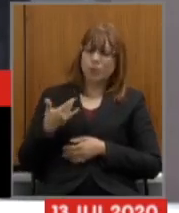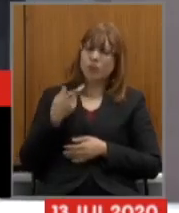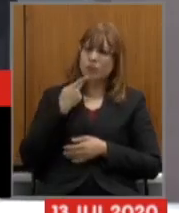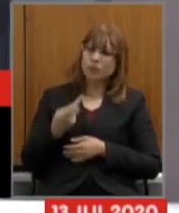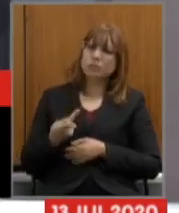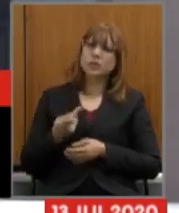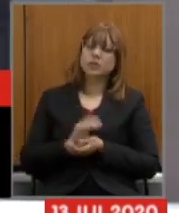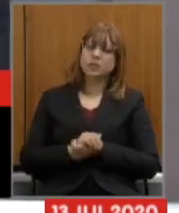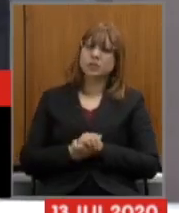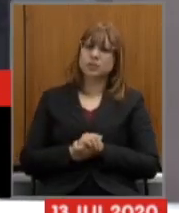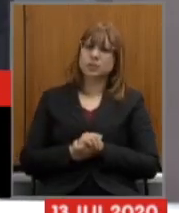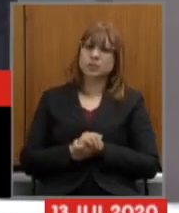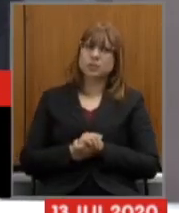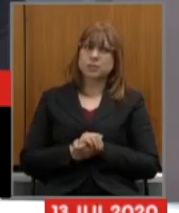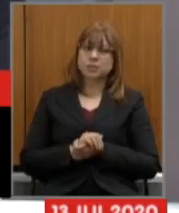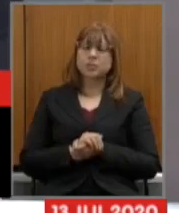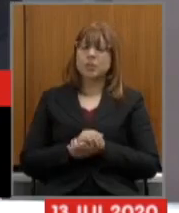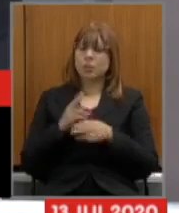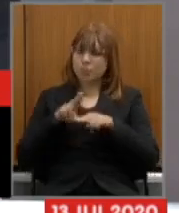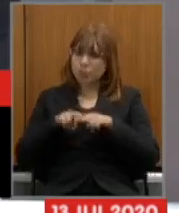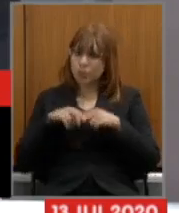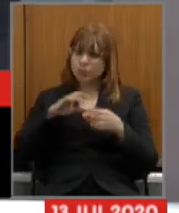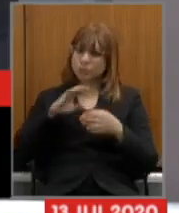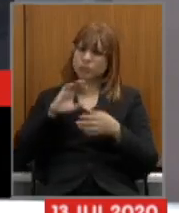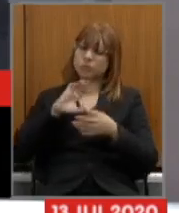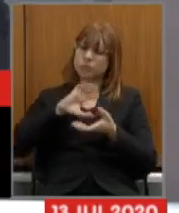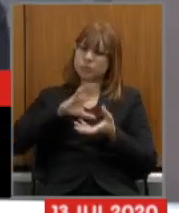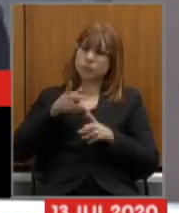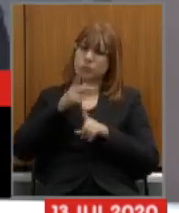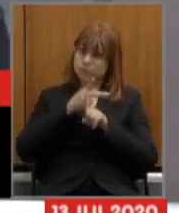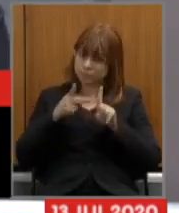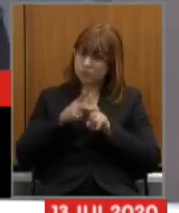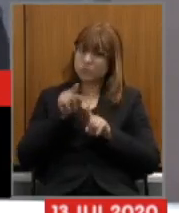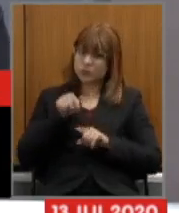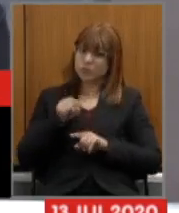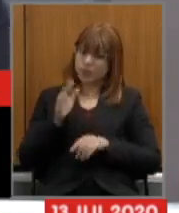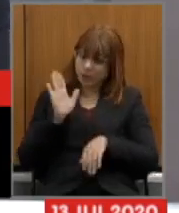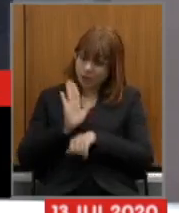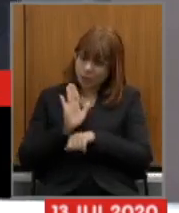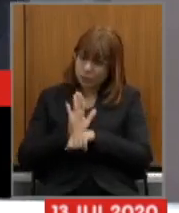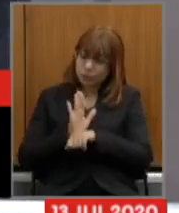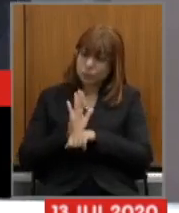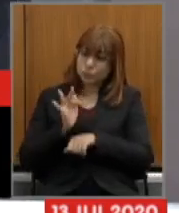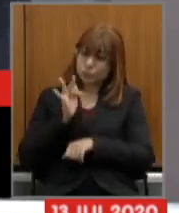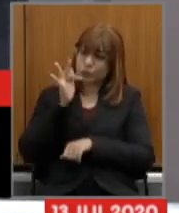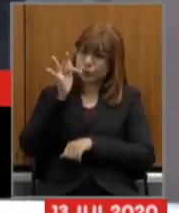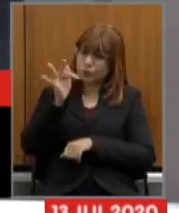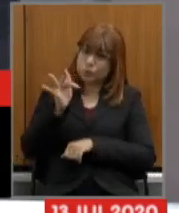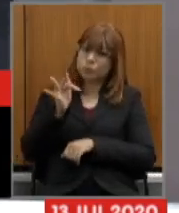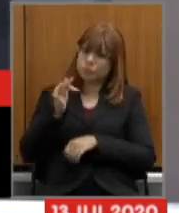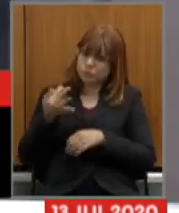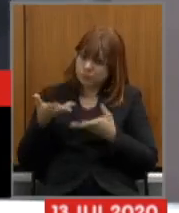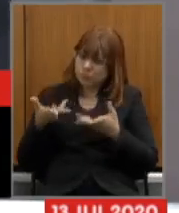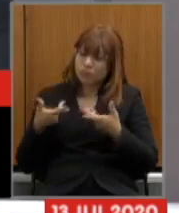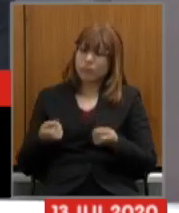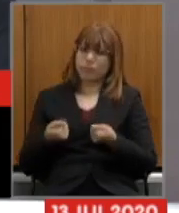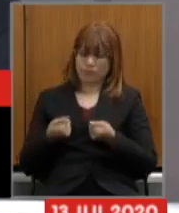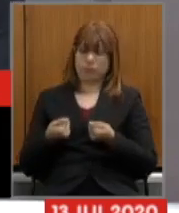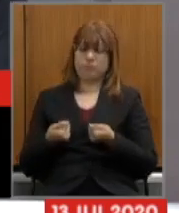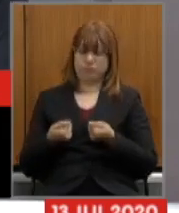dizer que um dos fatores da reforma previdenciária é justamente ajudar a construir um futuro sustentável para o nosso estado